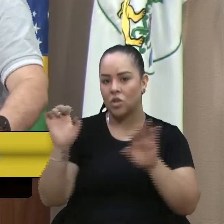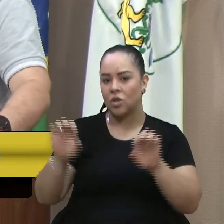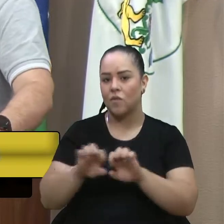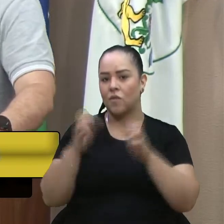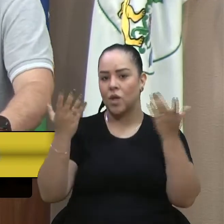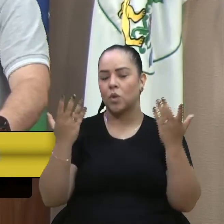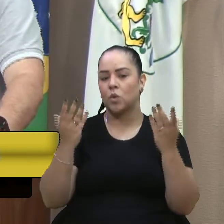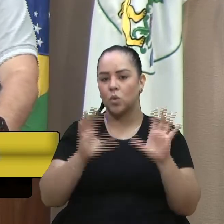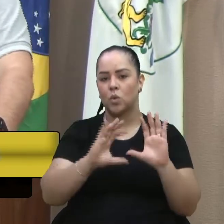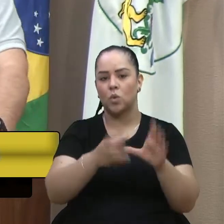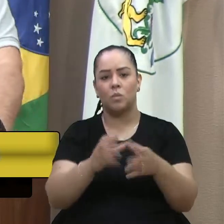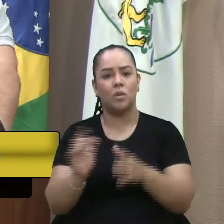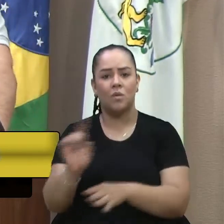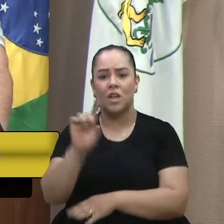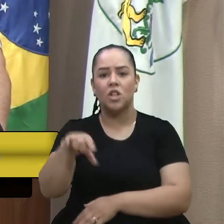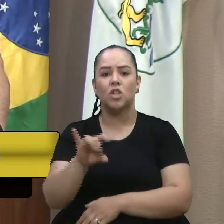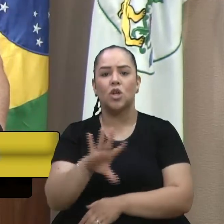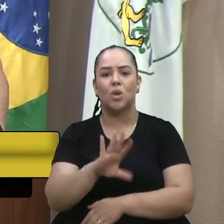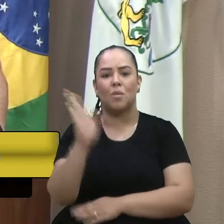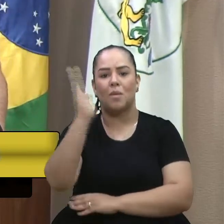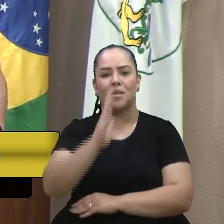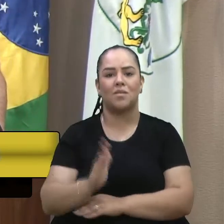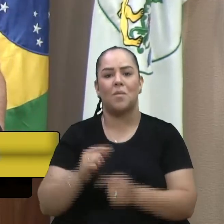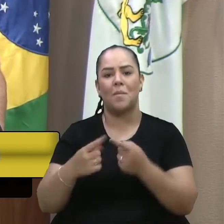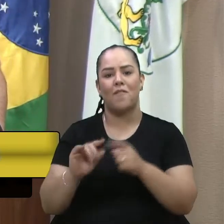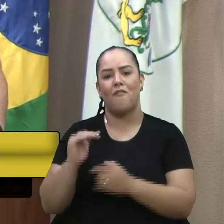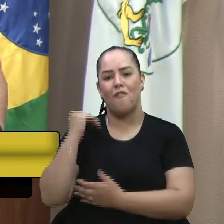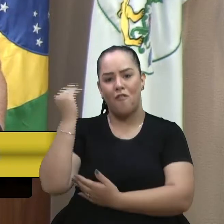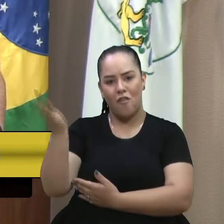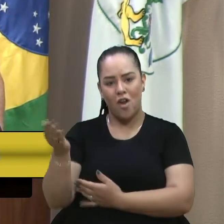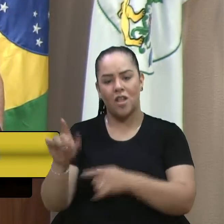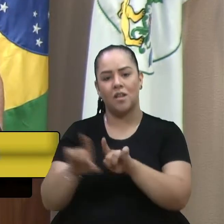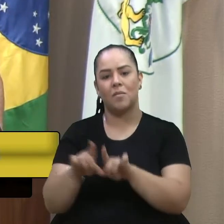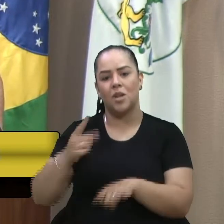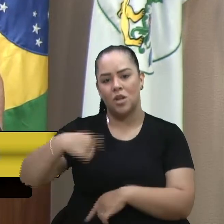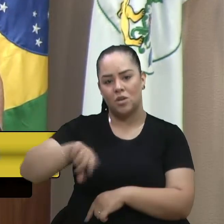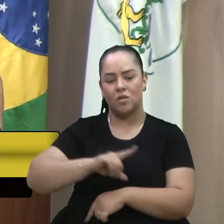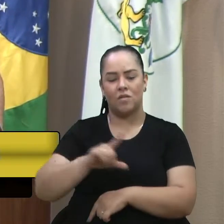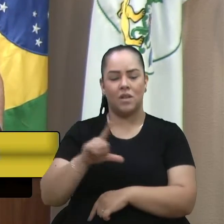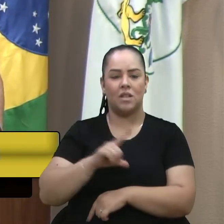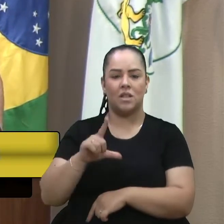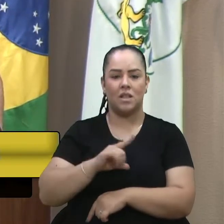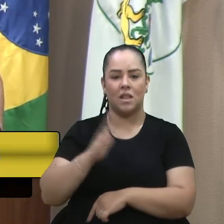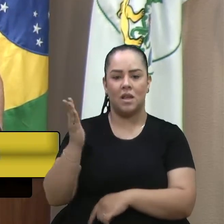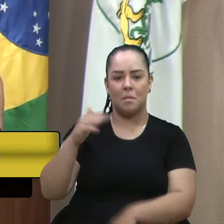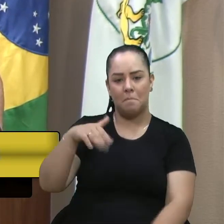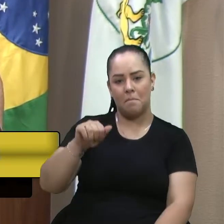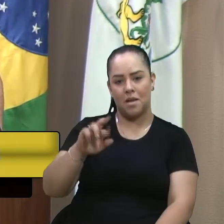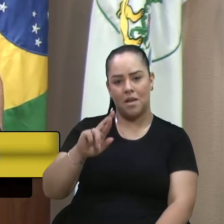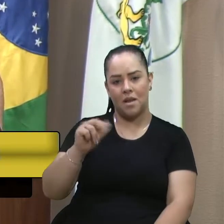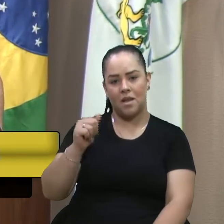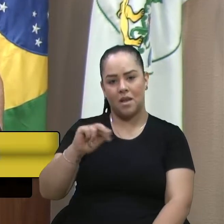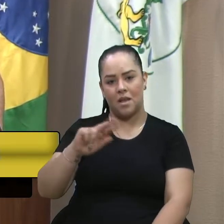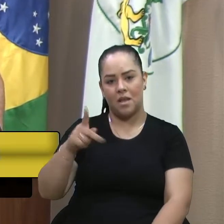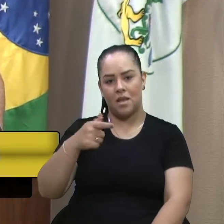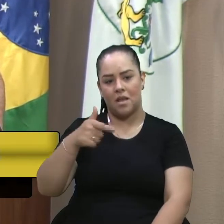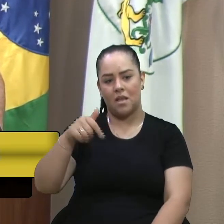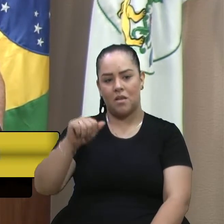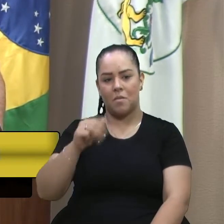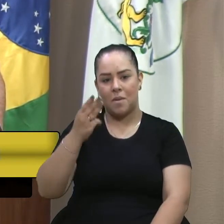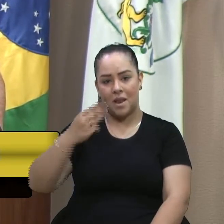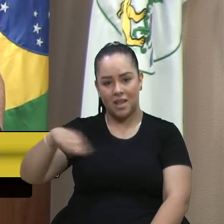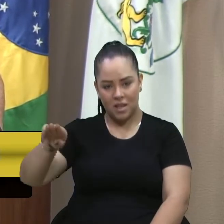turismo não só no Brasil mas fora do Brasil também nós teremos agora no Maranhão um grande evento de cidades históricas